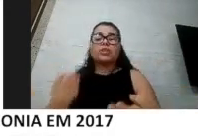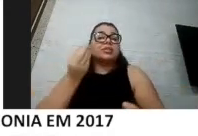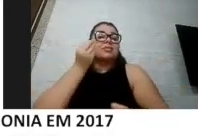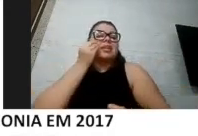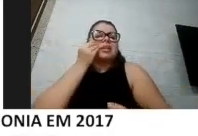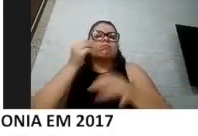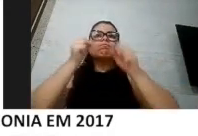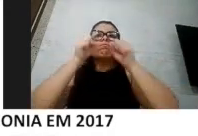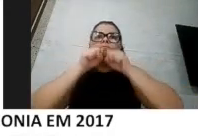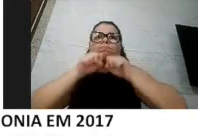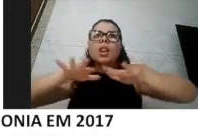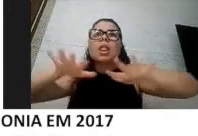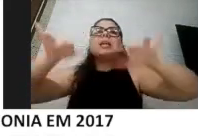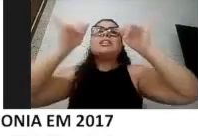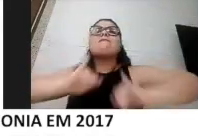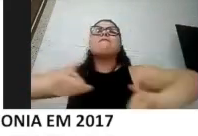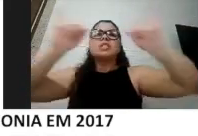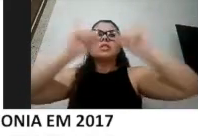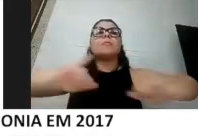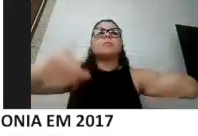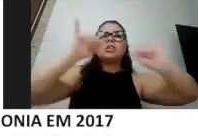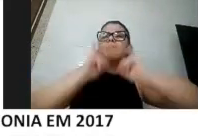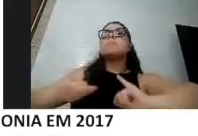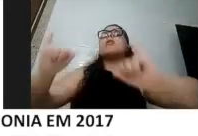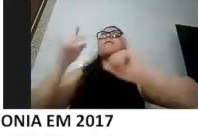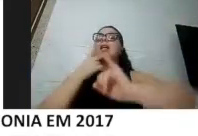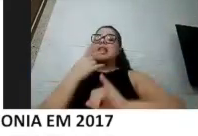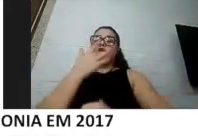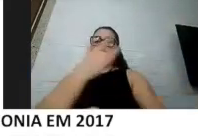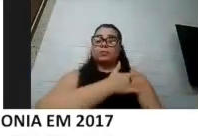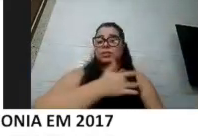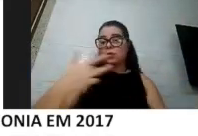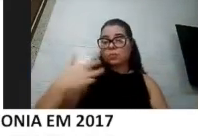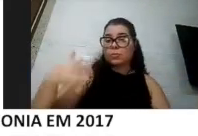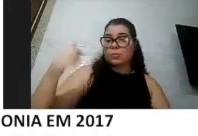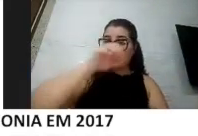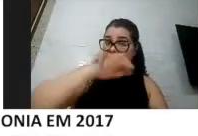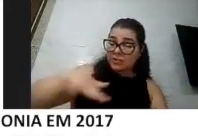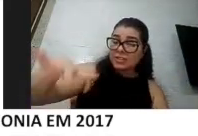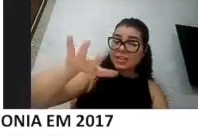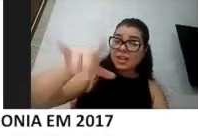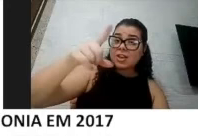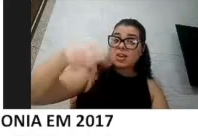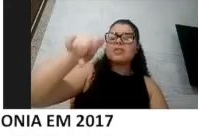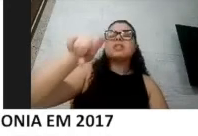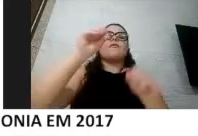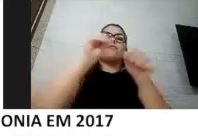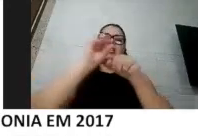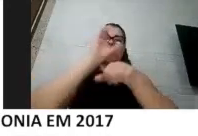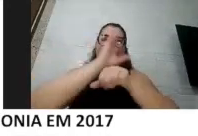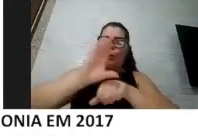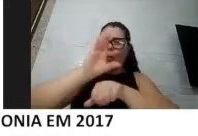informações aqui hoje sobre saúde para vocês, vocês vão continuar aí nesse curso e vão